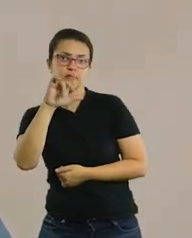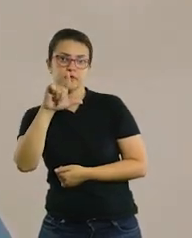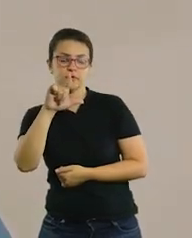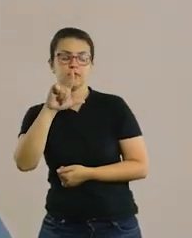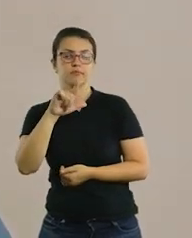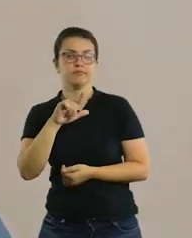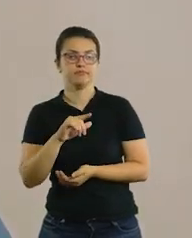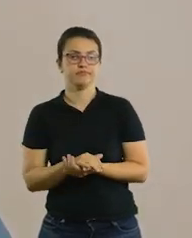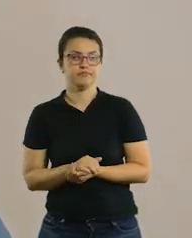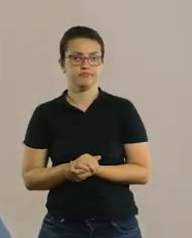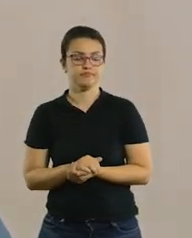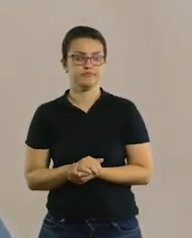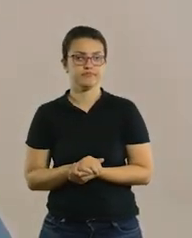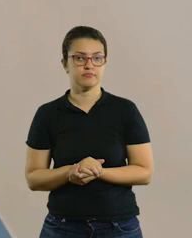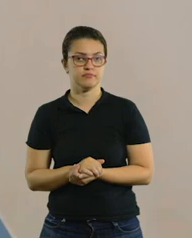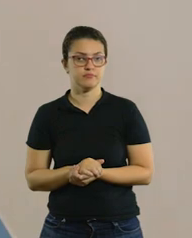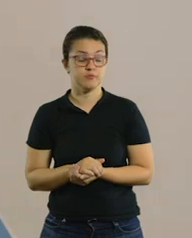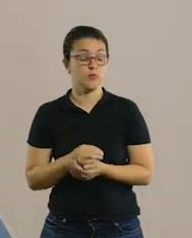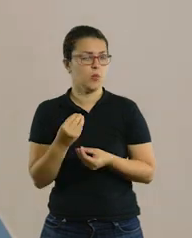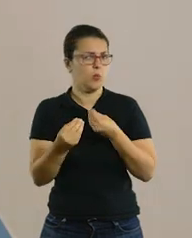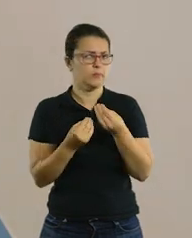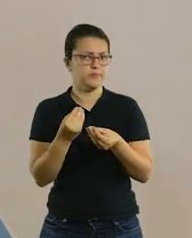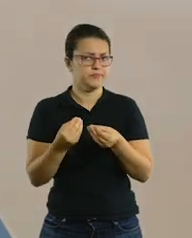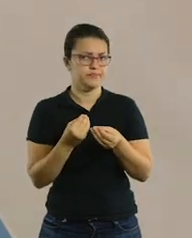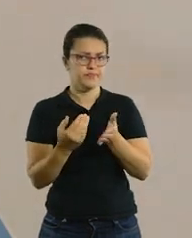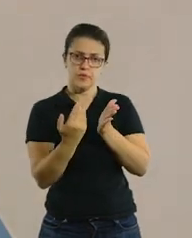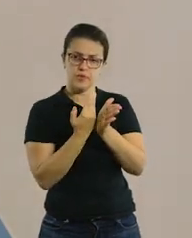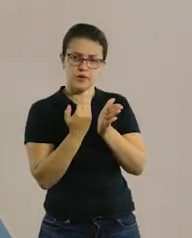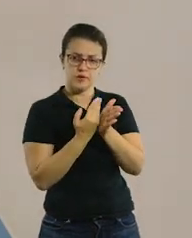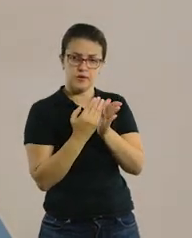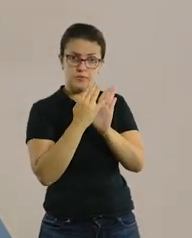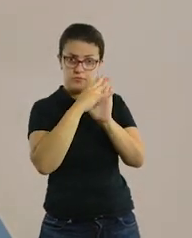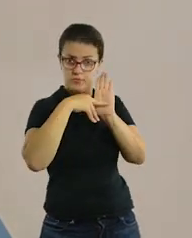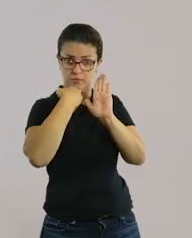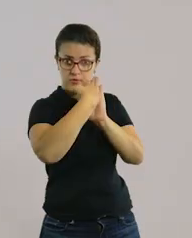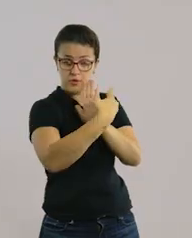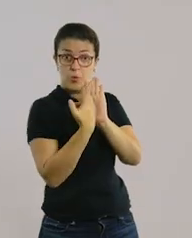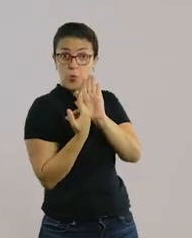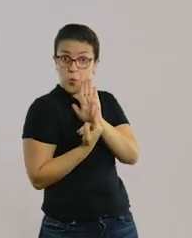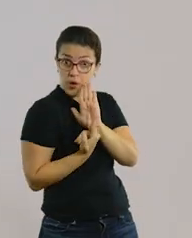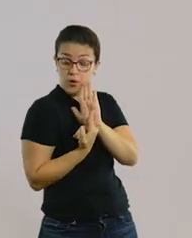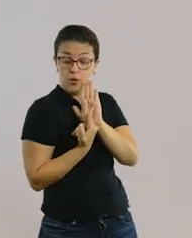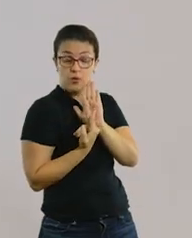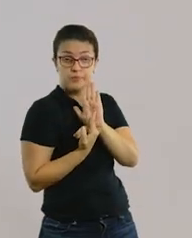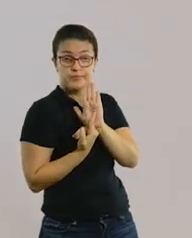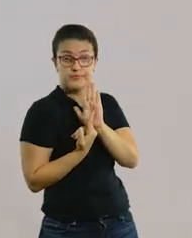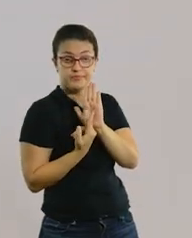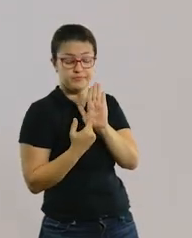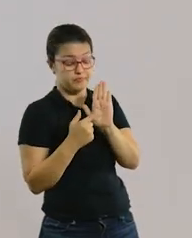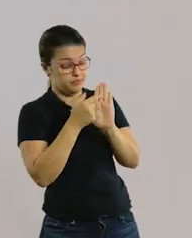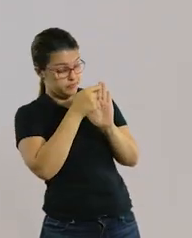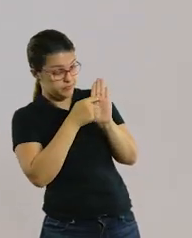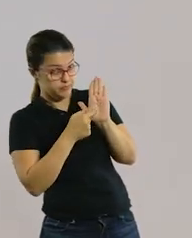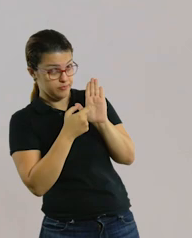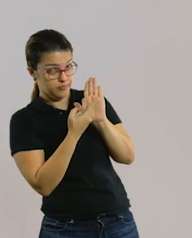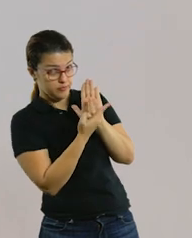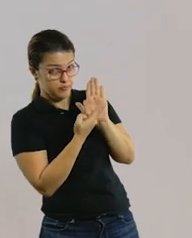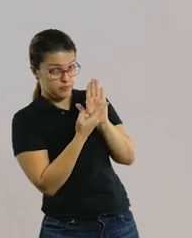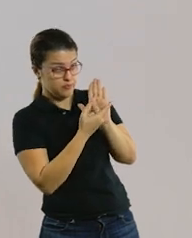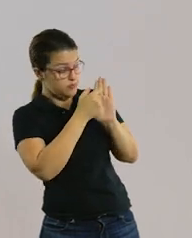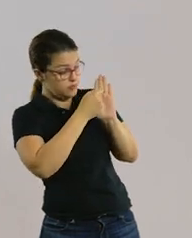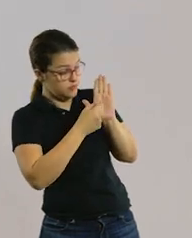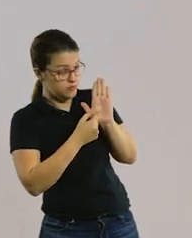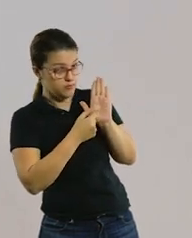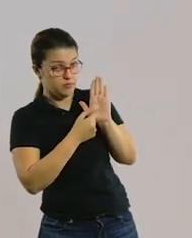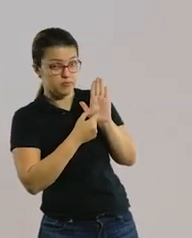qual é a dinâmica? No caderno, vocês vão fazer uma tabela que nem essa aqui. Nessa tabela, vocês observam que tem duas colunas.